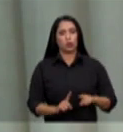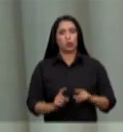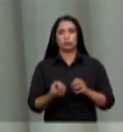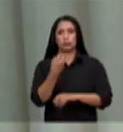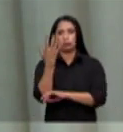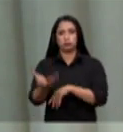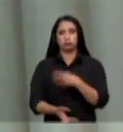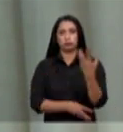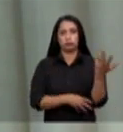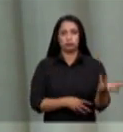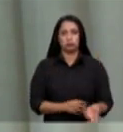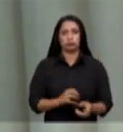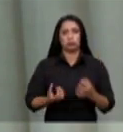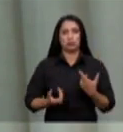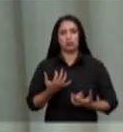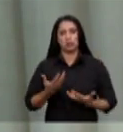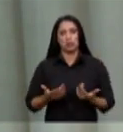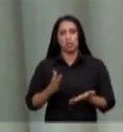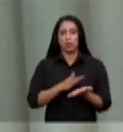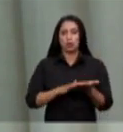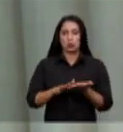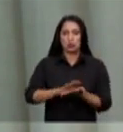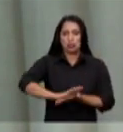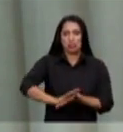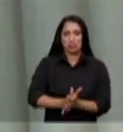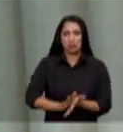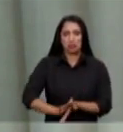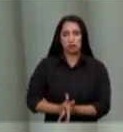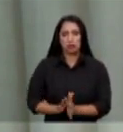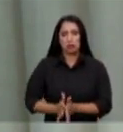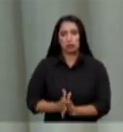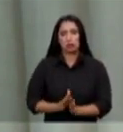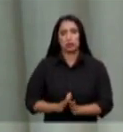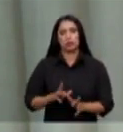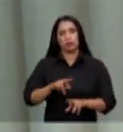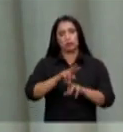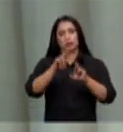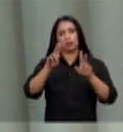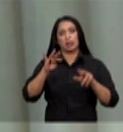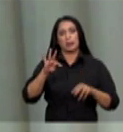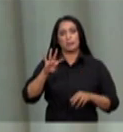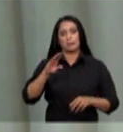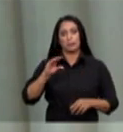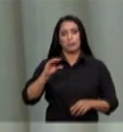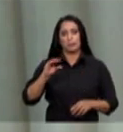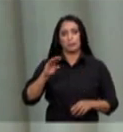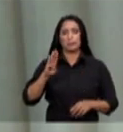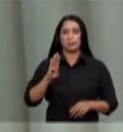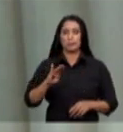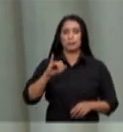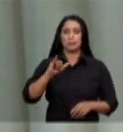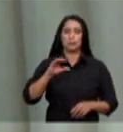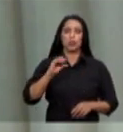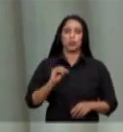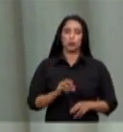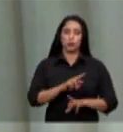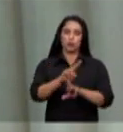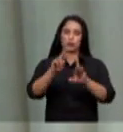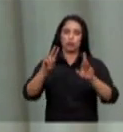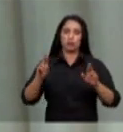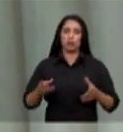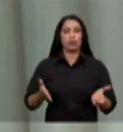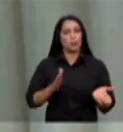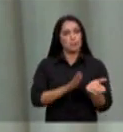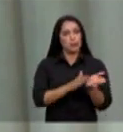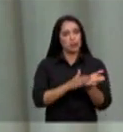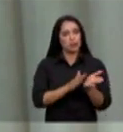toda toda a ordem de damos a biodiversidade brasileira então eu parabenizo ao supremo